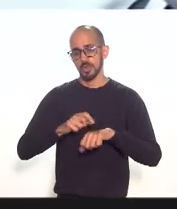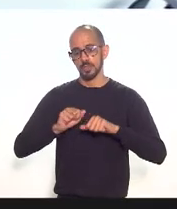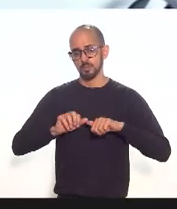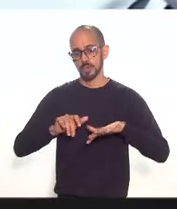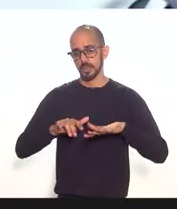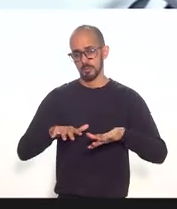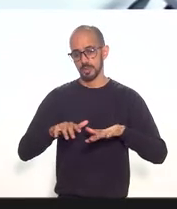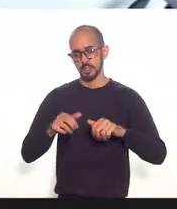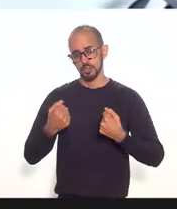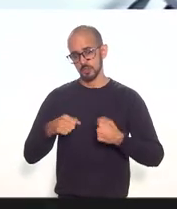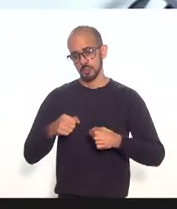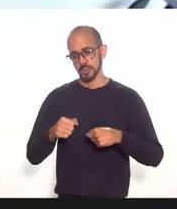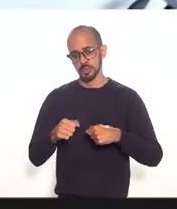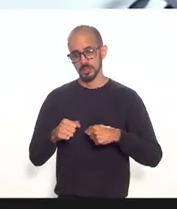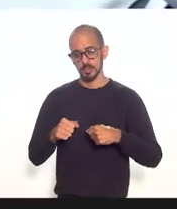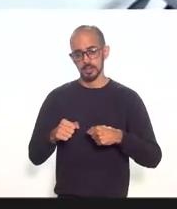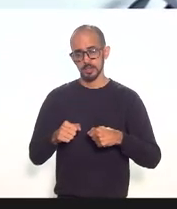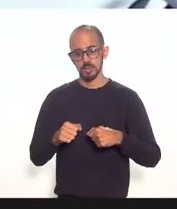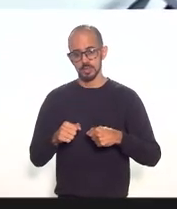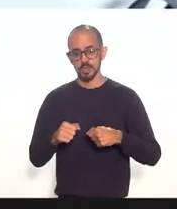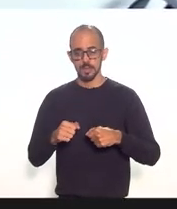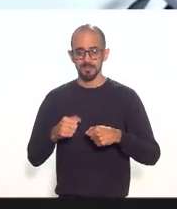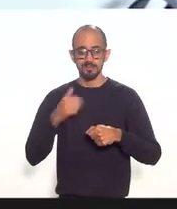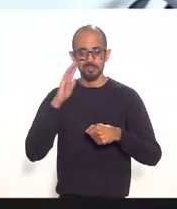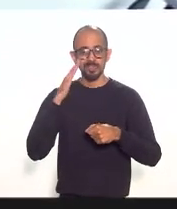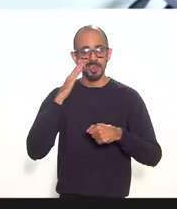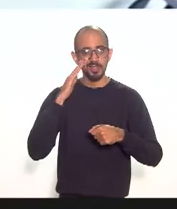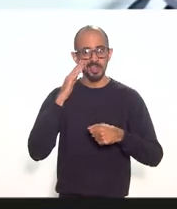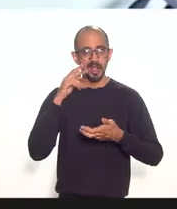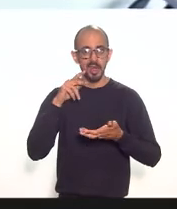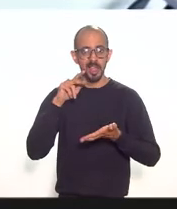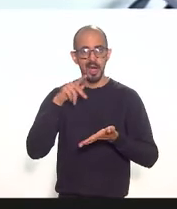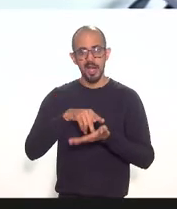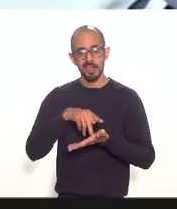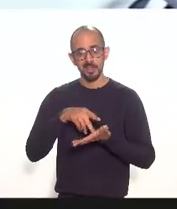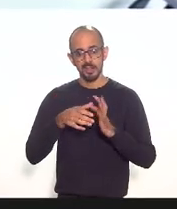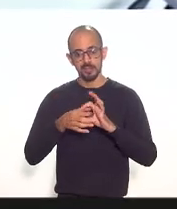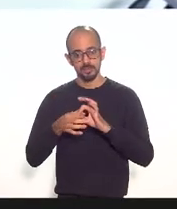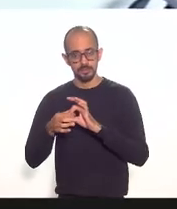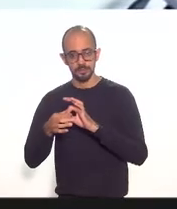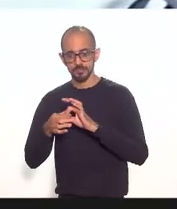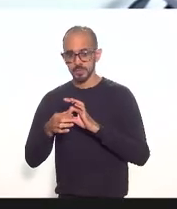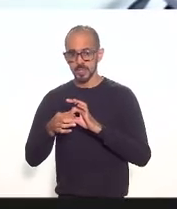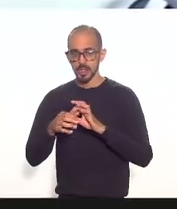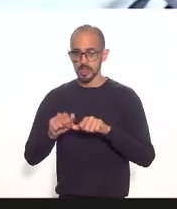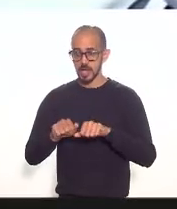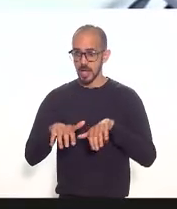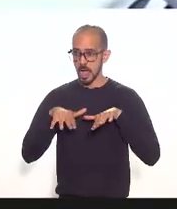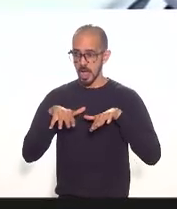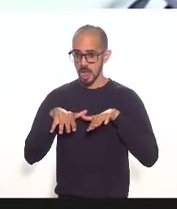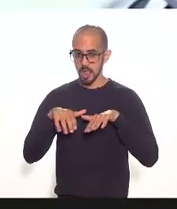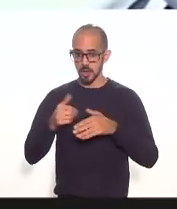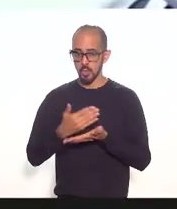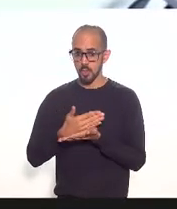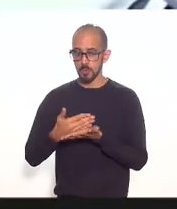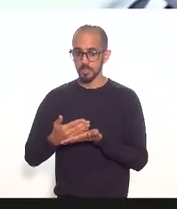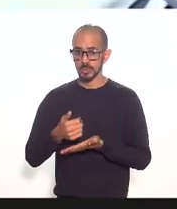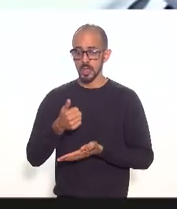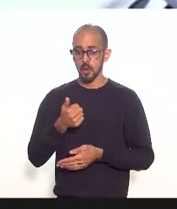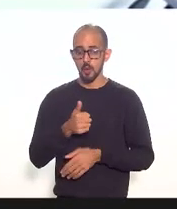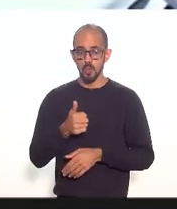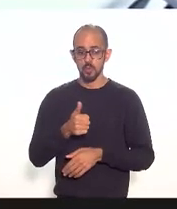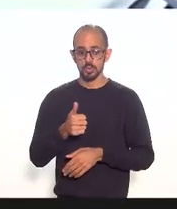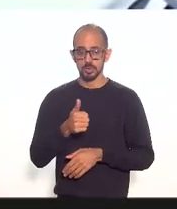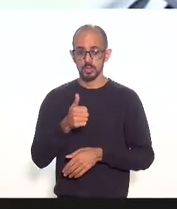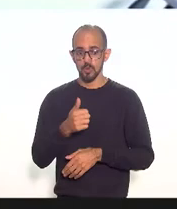trabalhar dentro da nossa realidade e o parlamento começa a sua sessão às 11h45